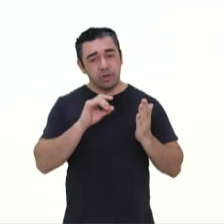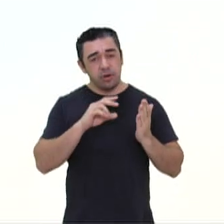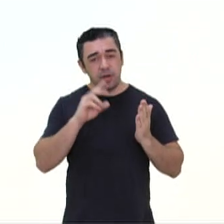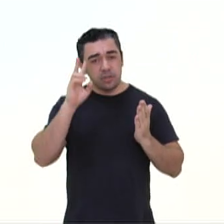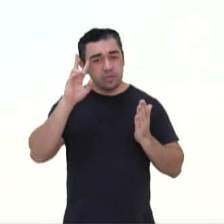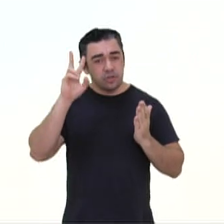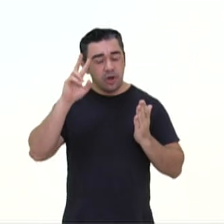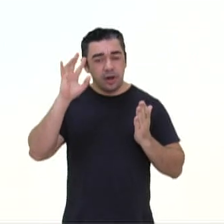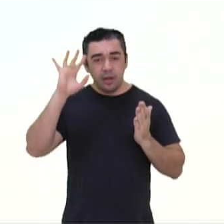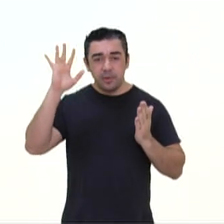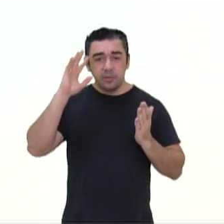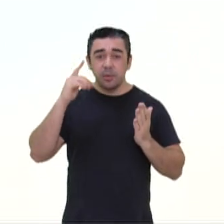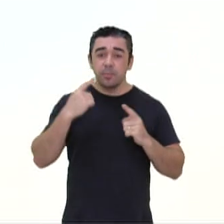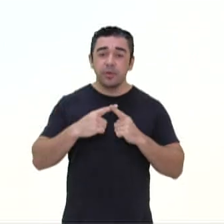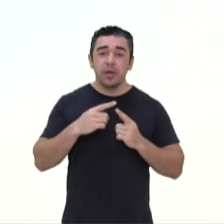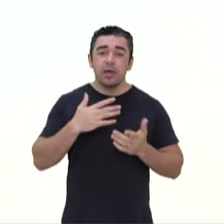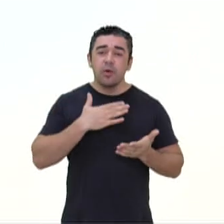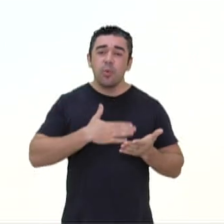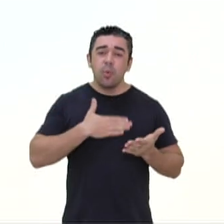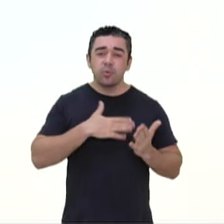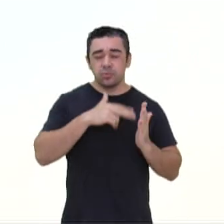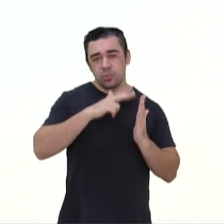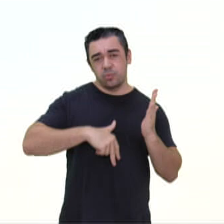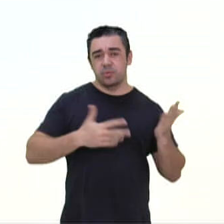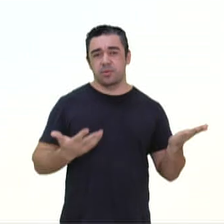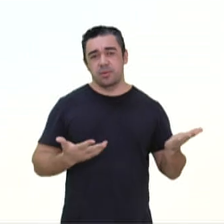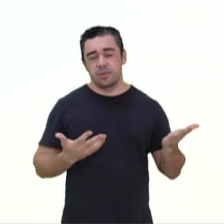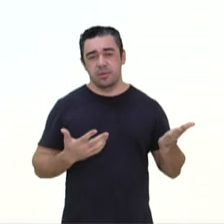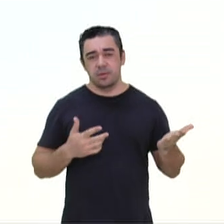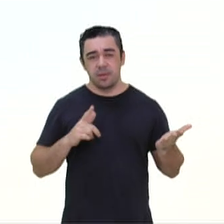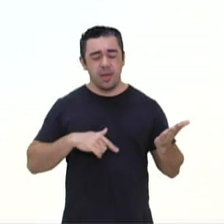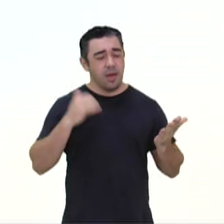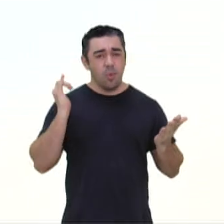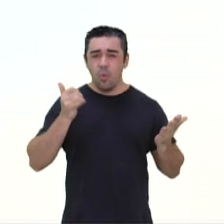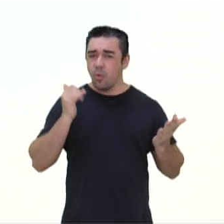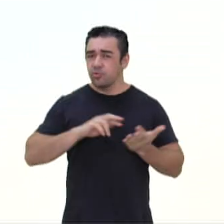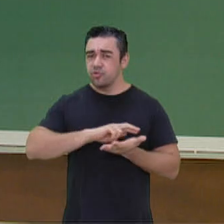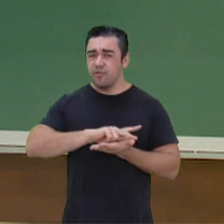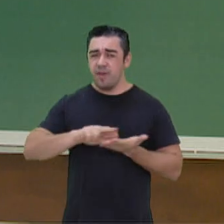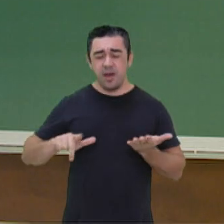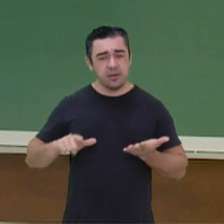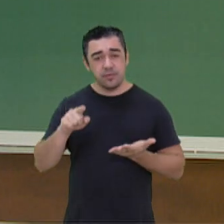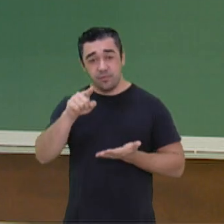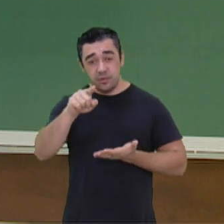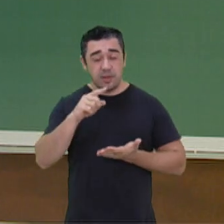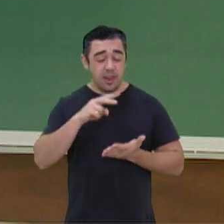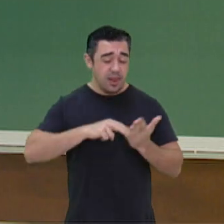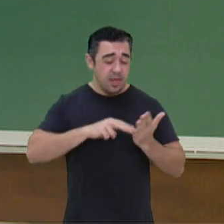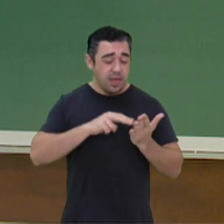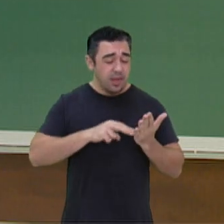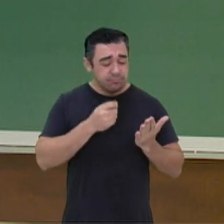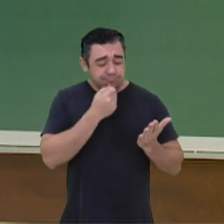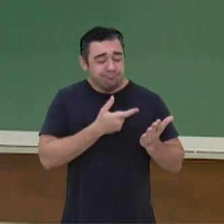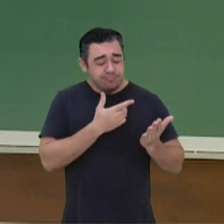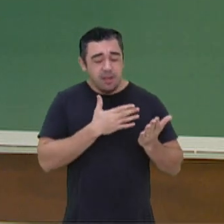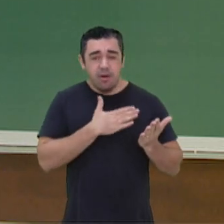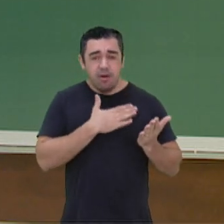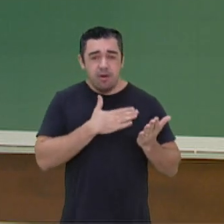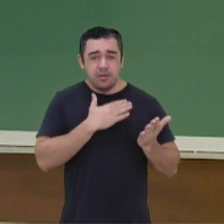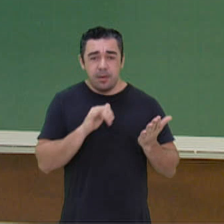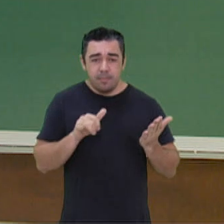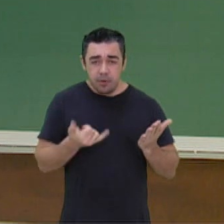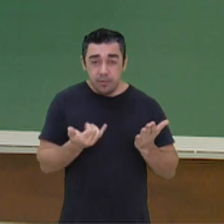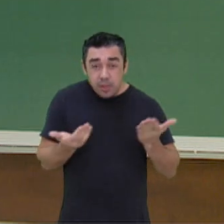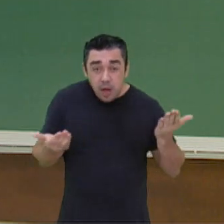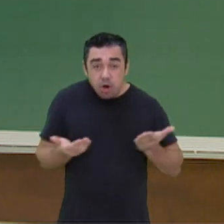Por isso, muito gostoso ler, né? Então, tem contos diversos que você se diverte. Aproveita